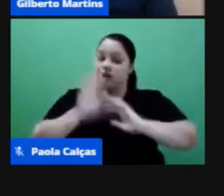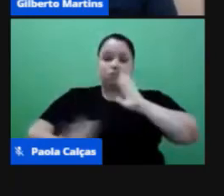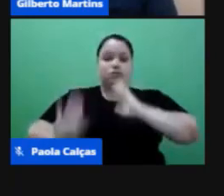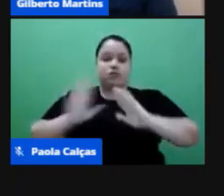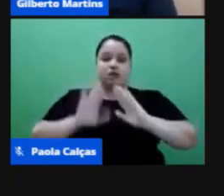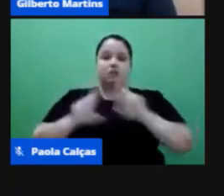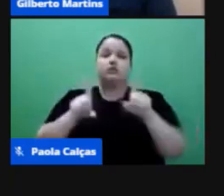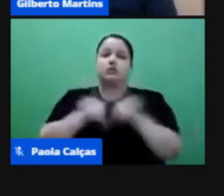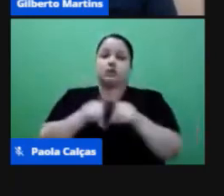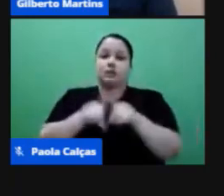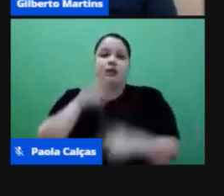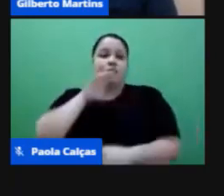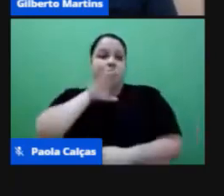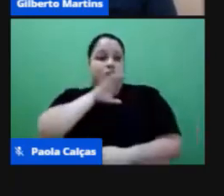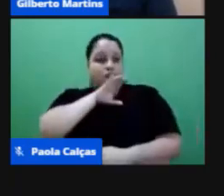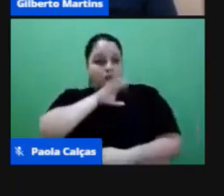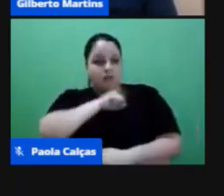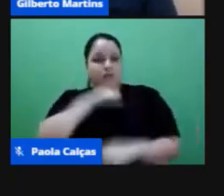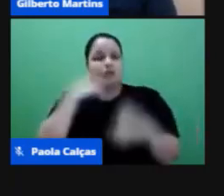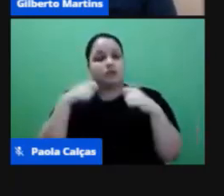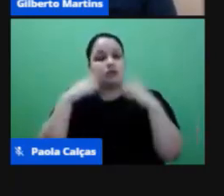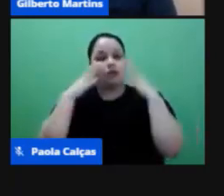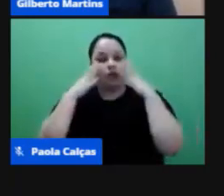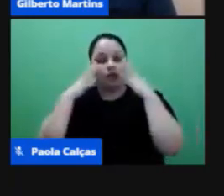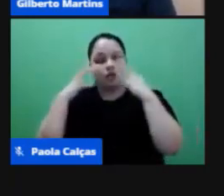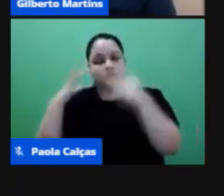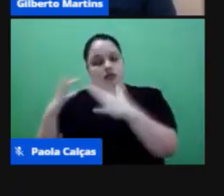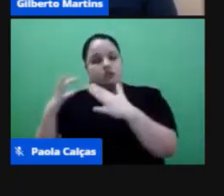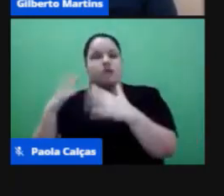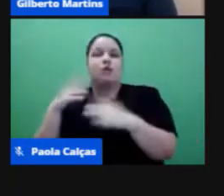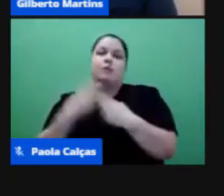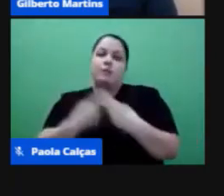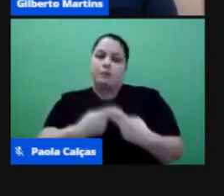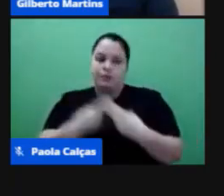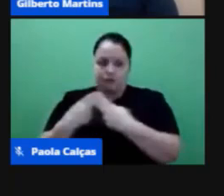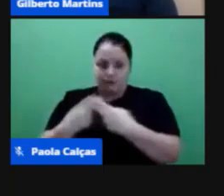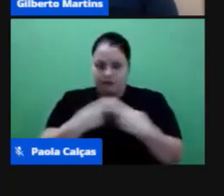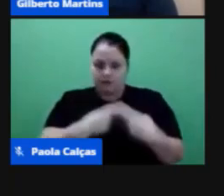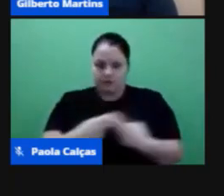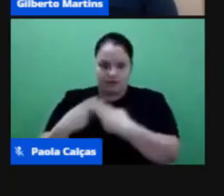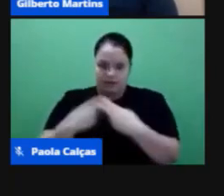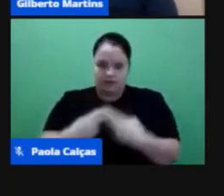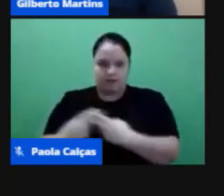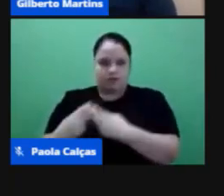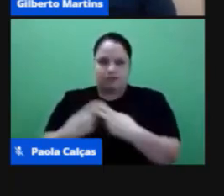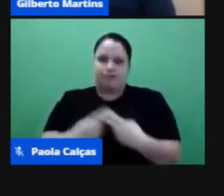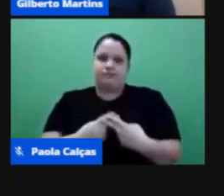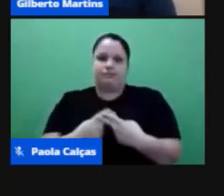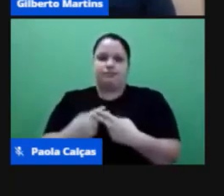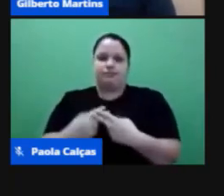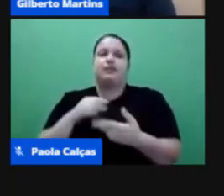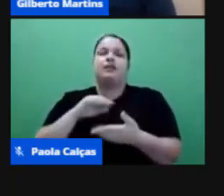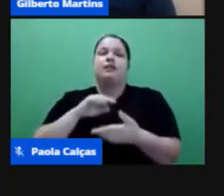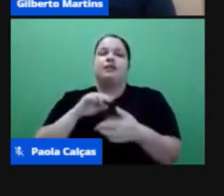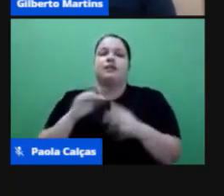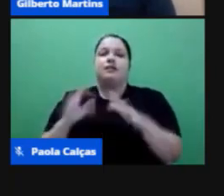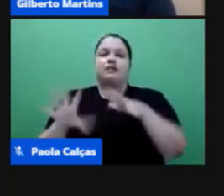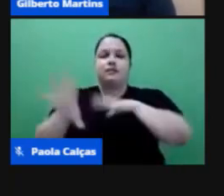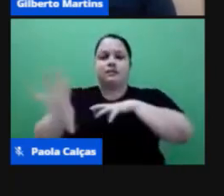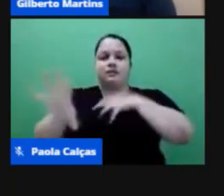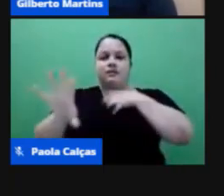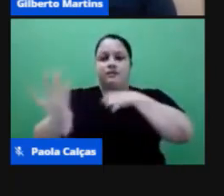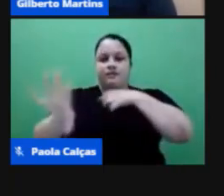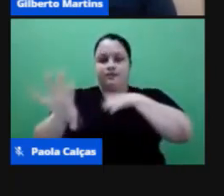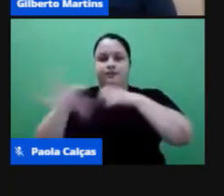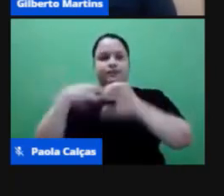também temos mais atenção mais paciência e mais empatia e falar em educação é sim